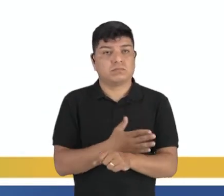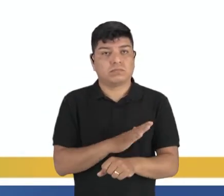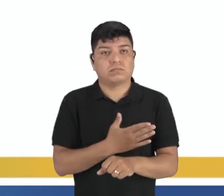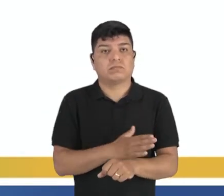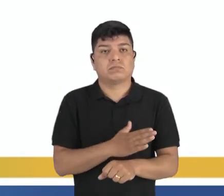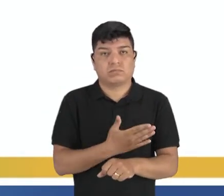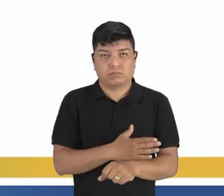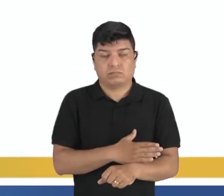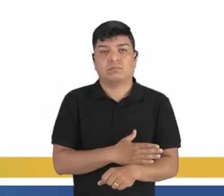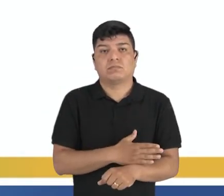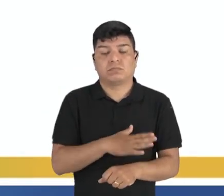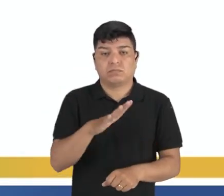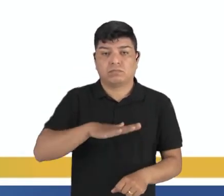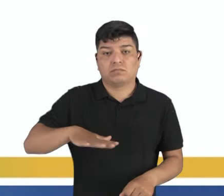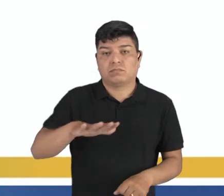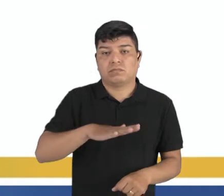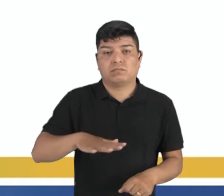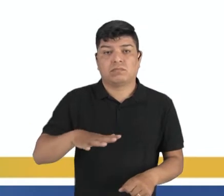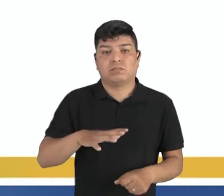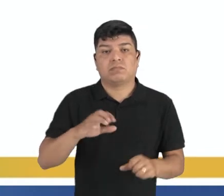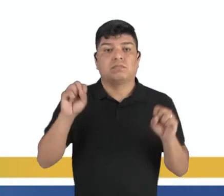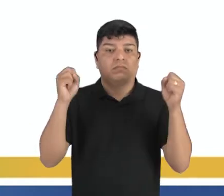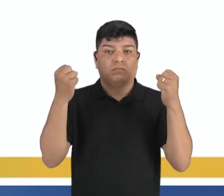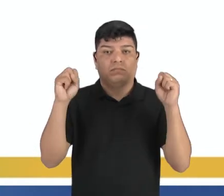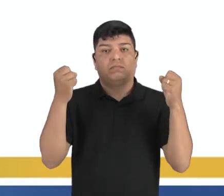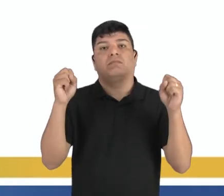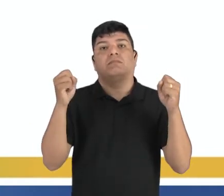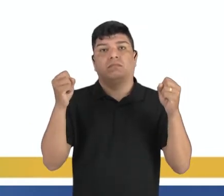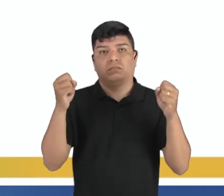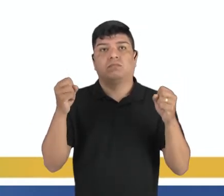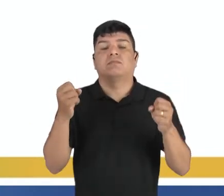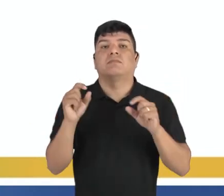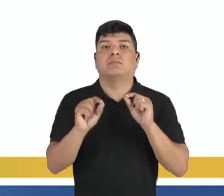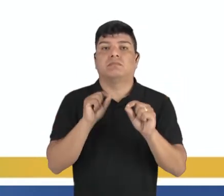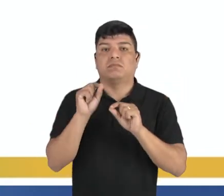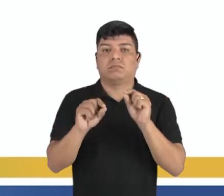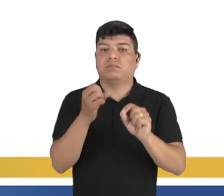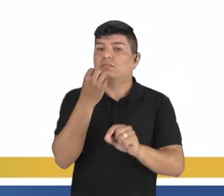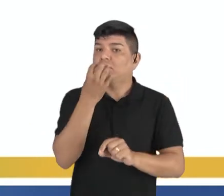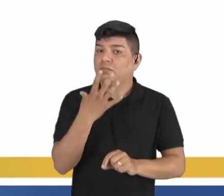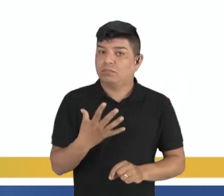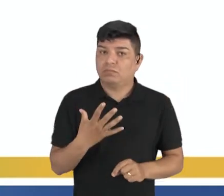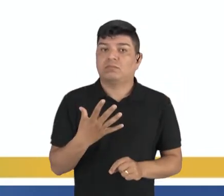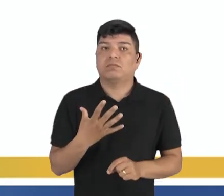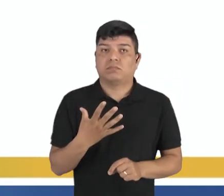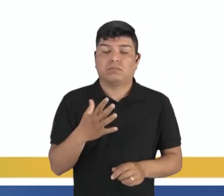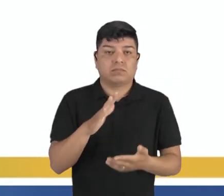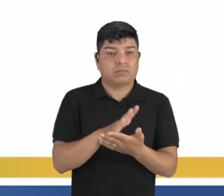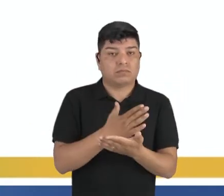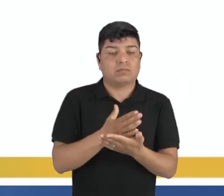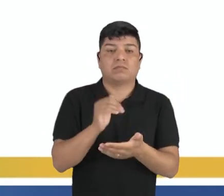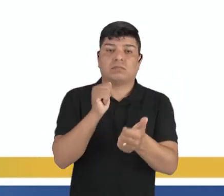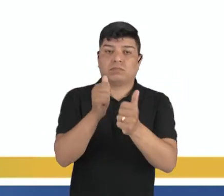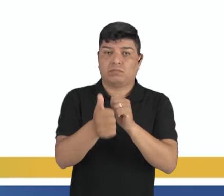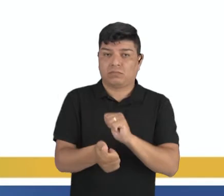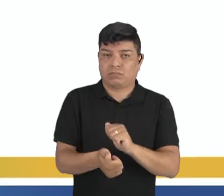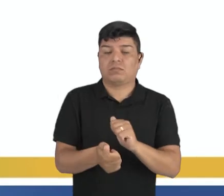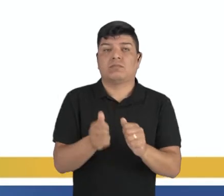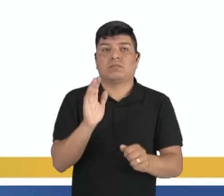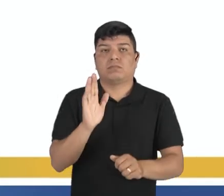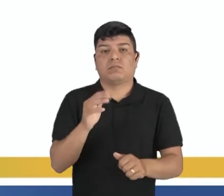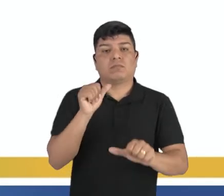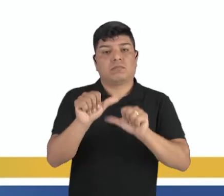chi shuan. No geral, atividades físicas, elas são cheias de benefícios. Alguns esportes, como eles